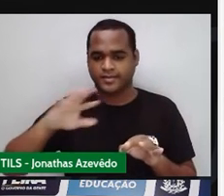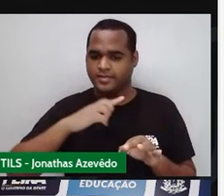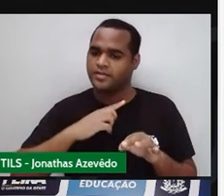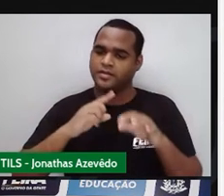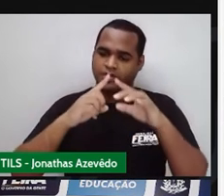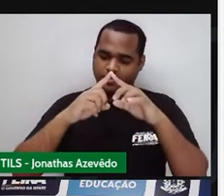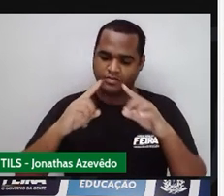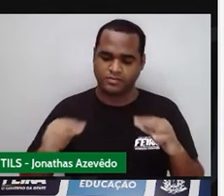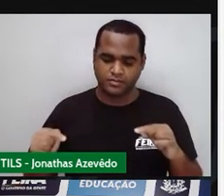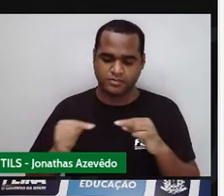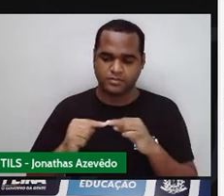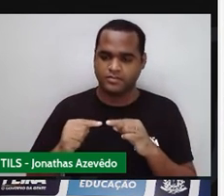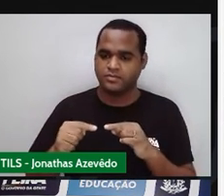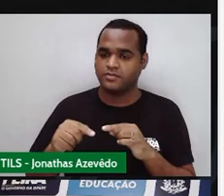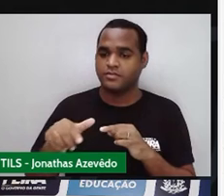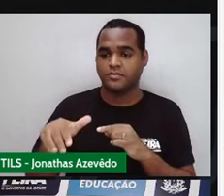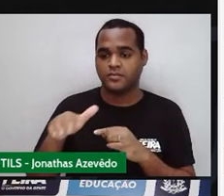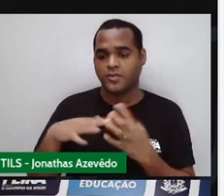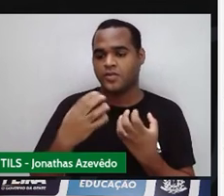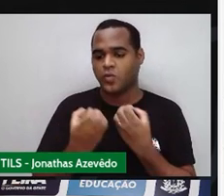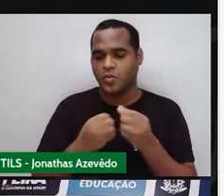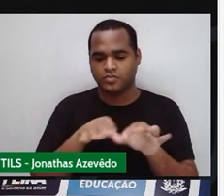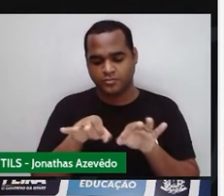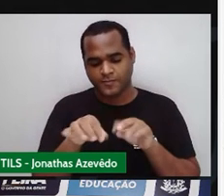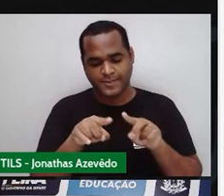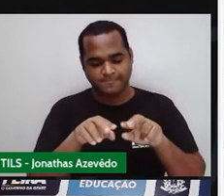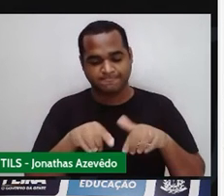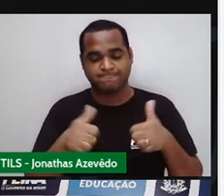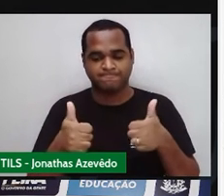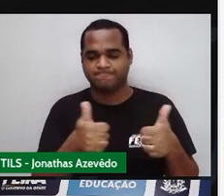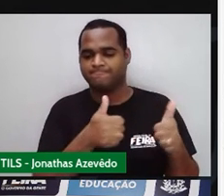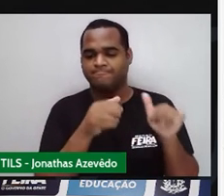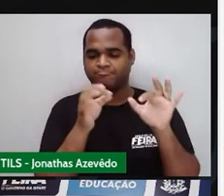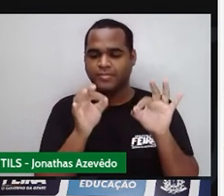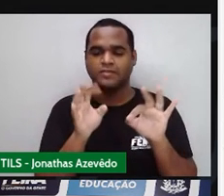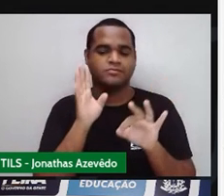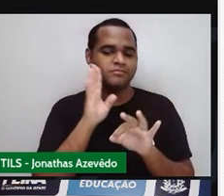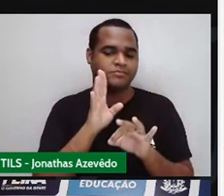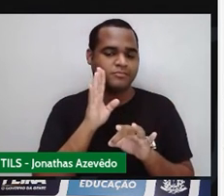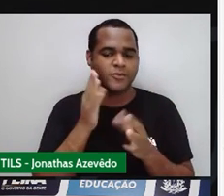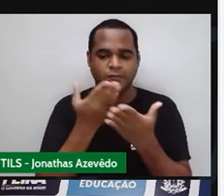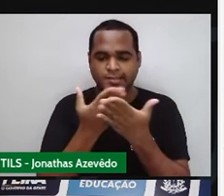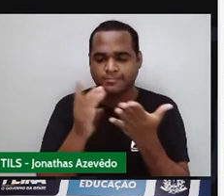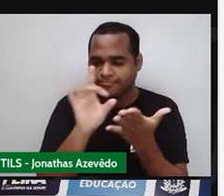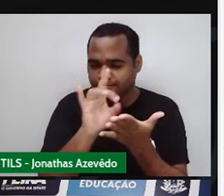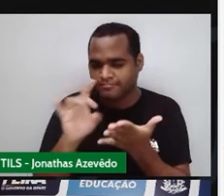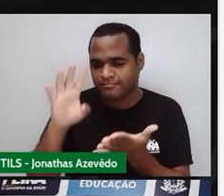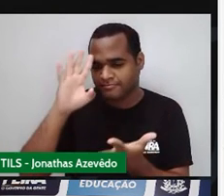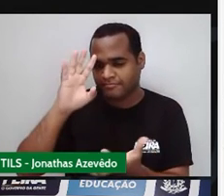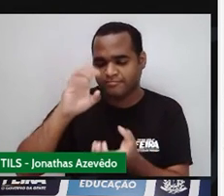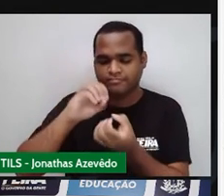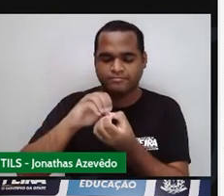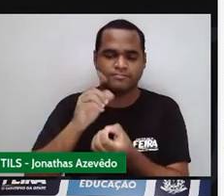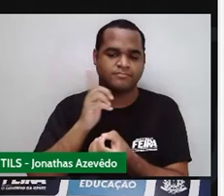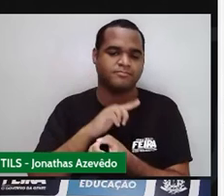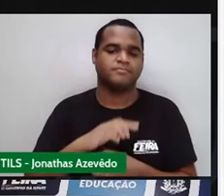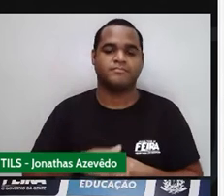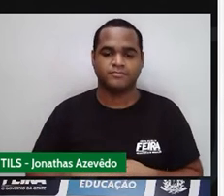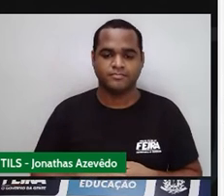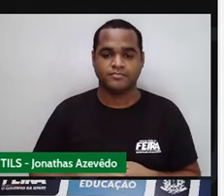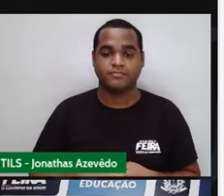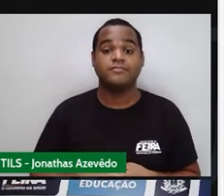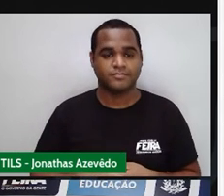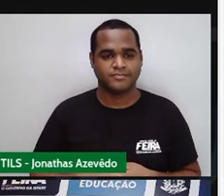organizar isso aqui direitinho para ficar legal para você. Pronto. Então, nesse